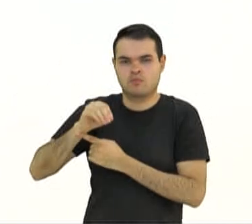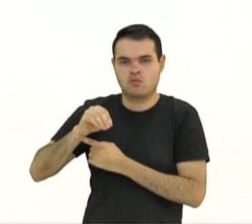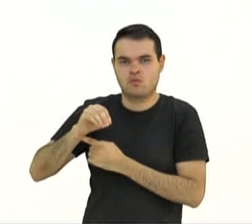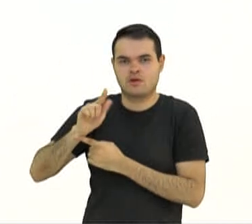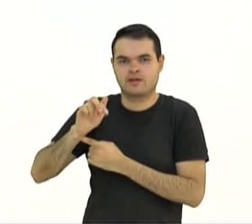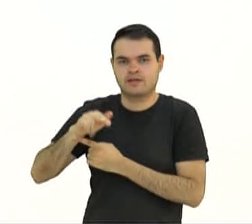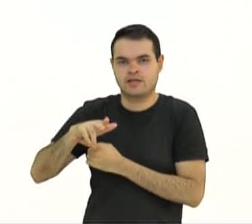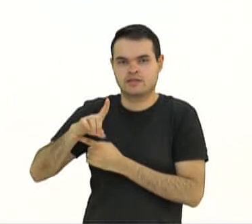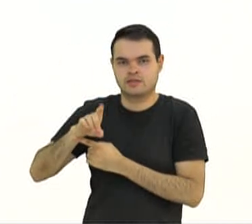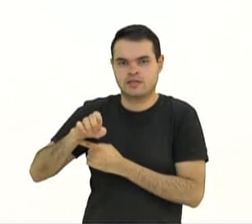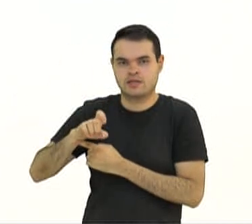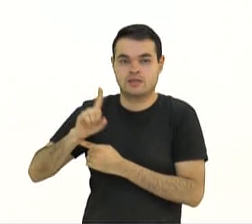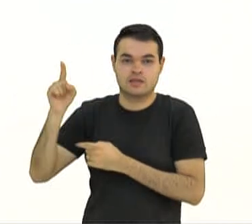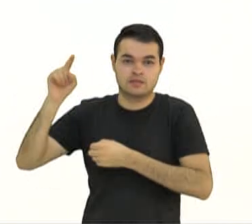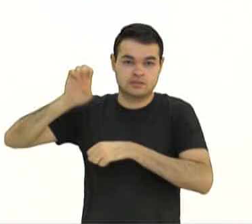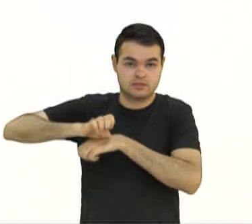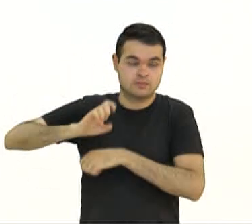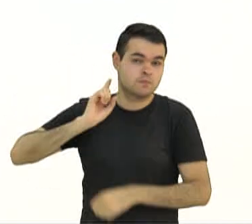Minas Gerais.